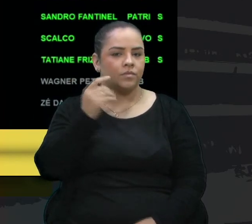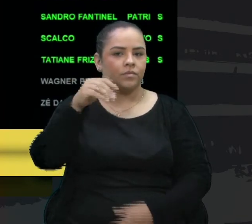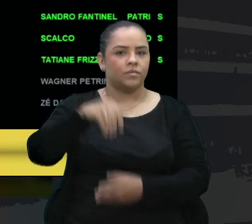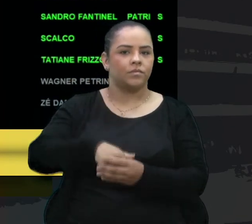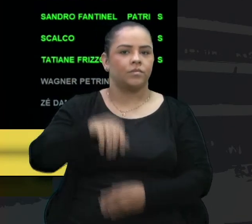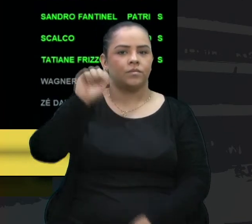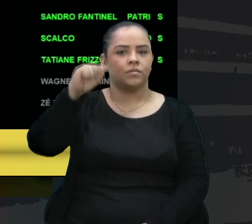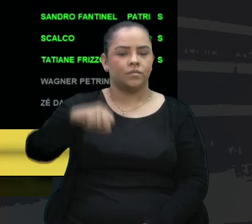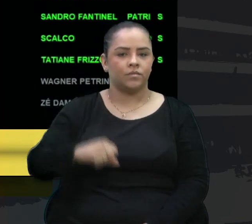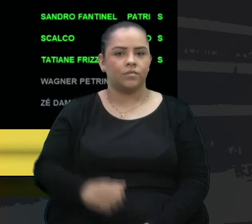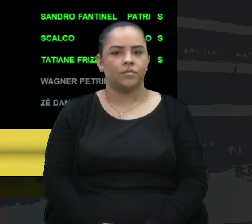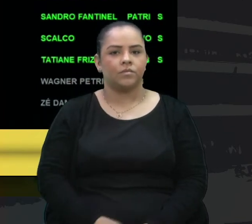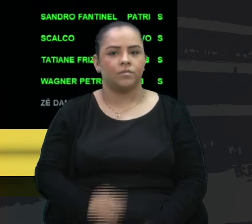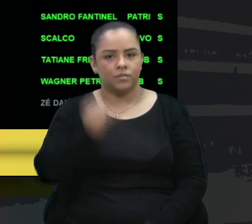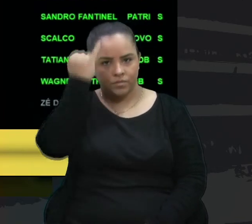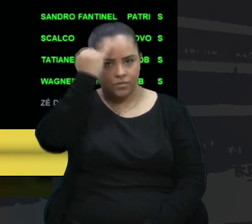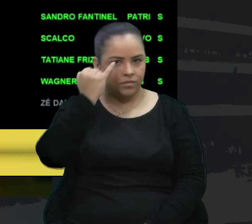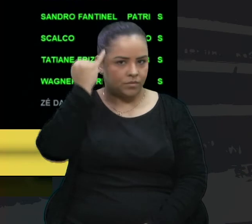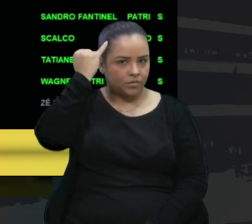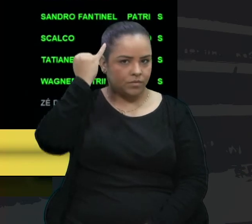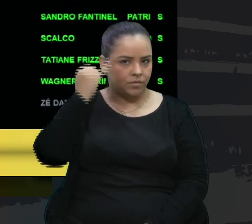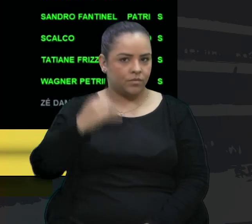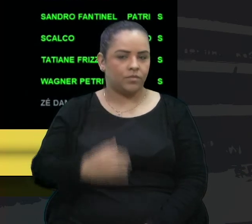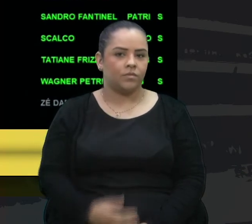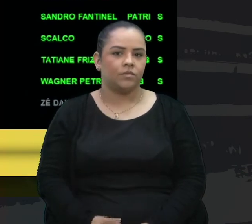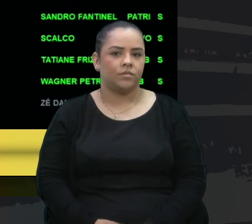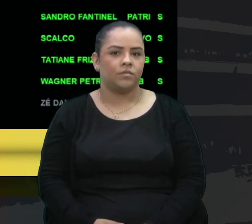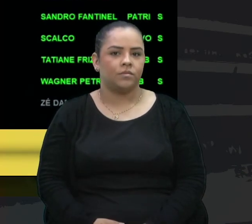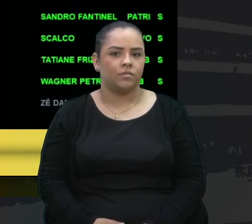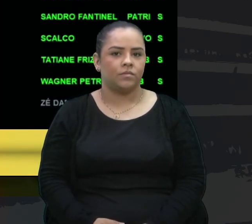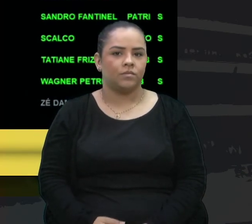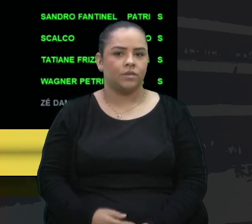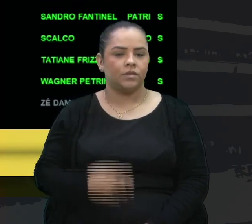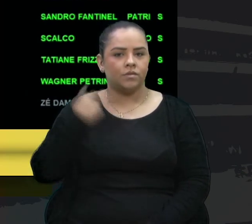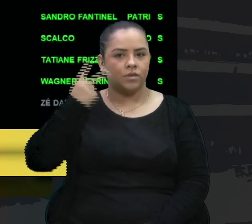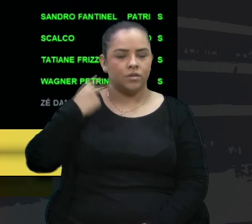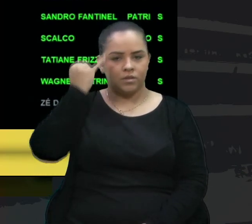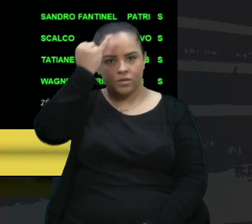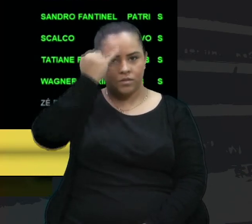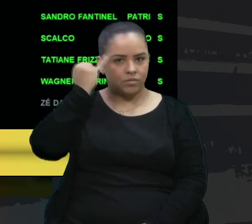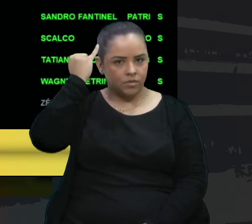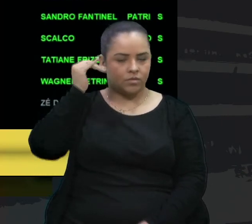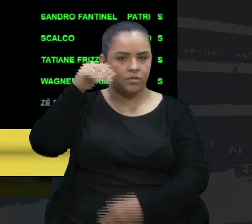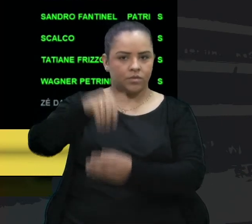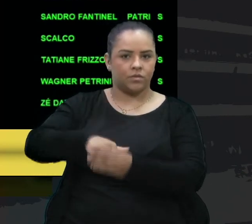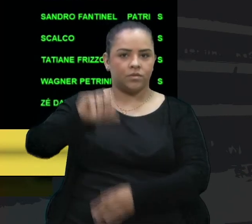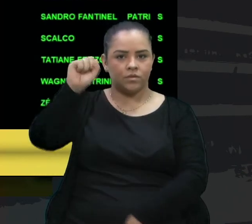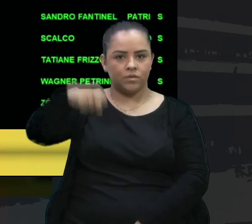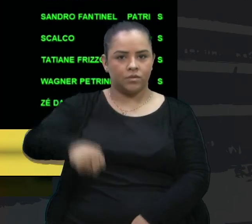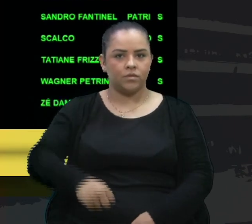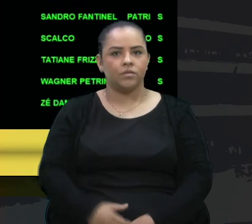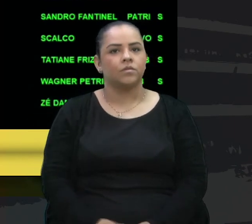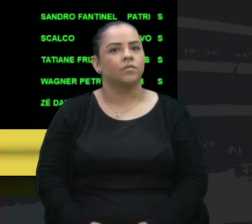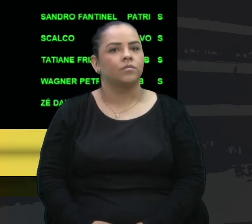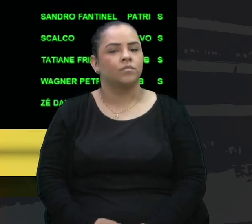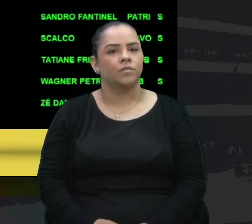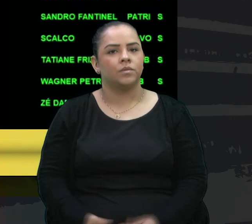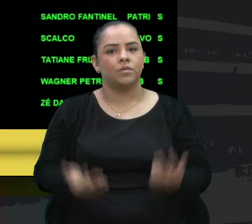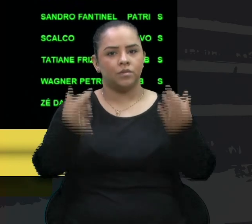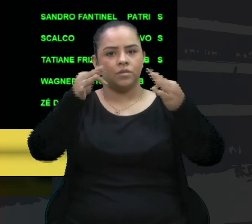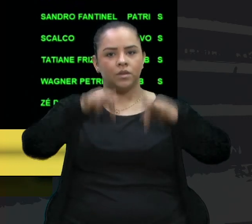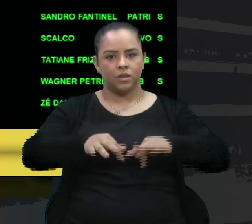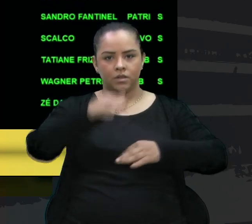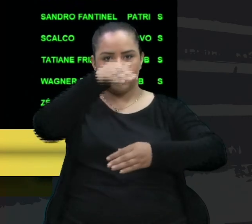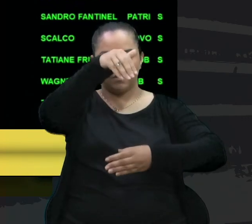vota sim, vereador D'Ambros, vota sim. Encerado o registro dos